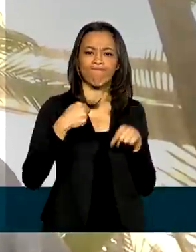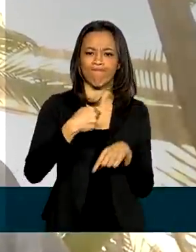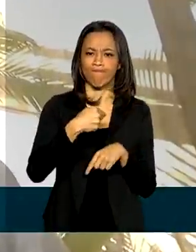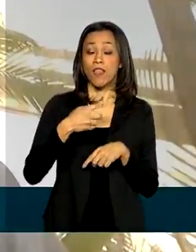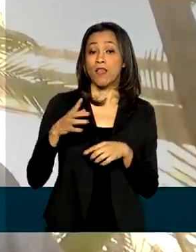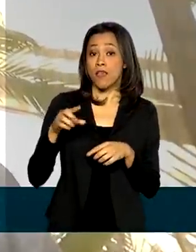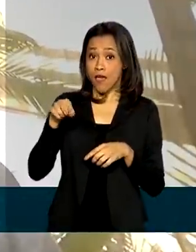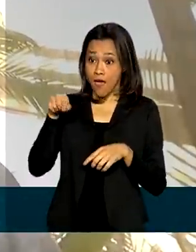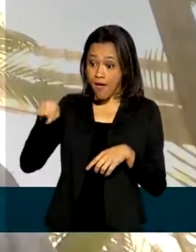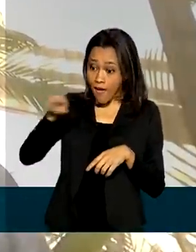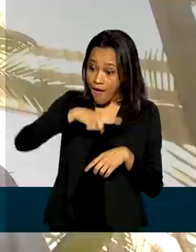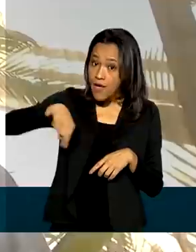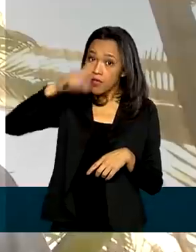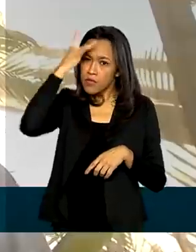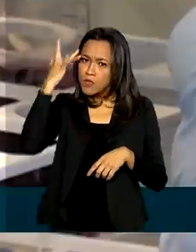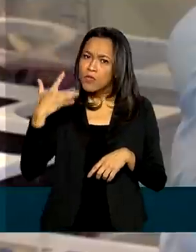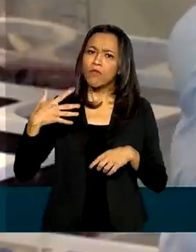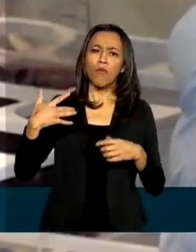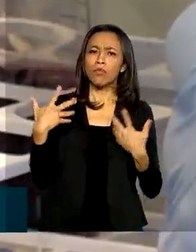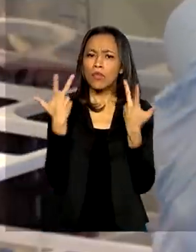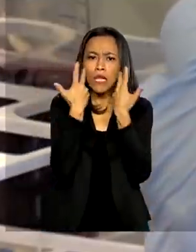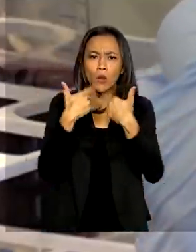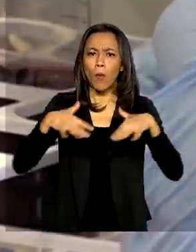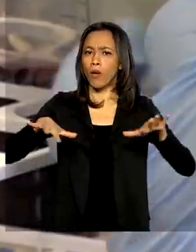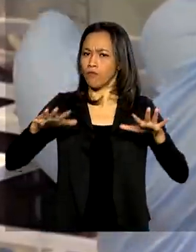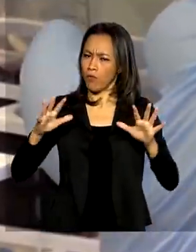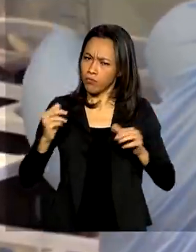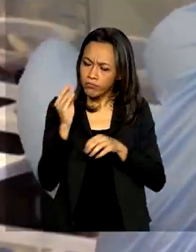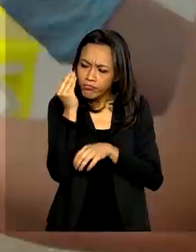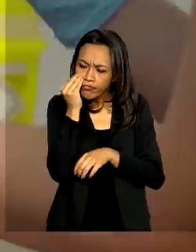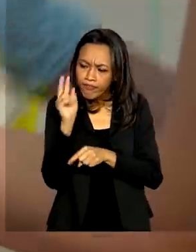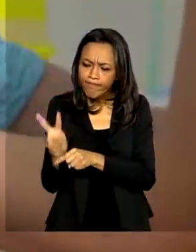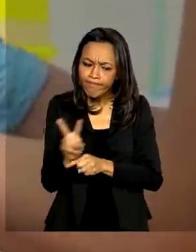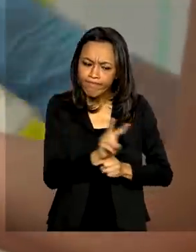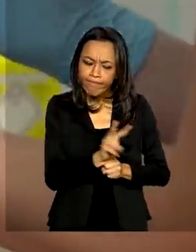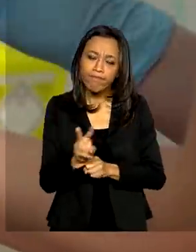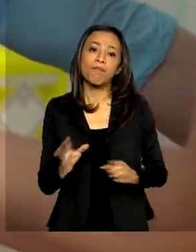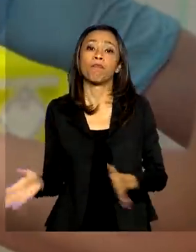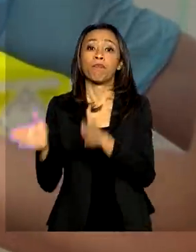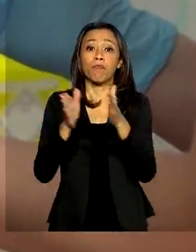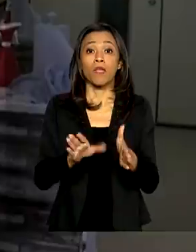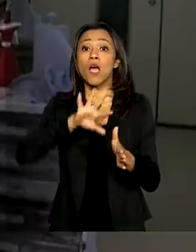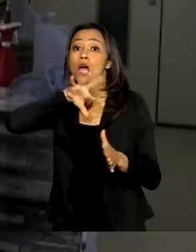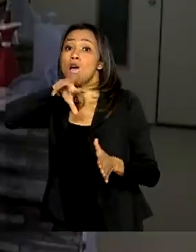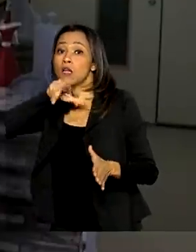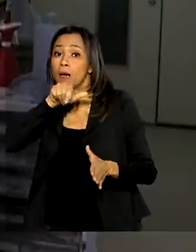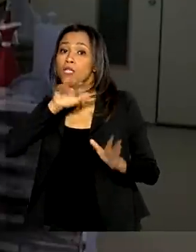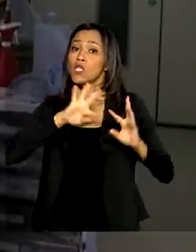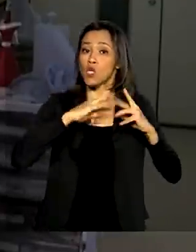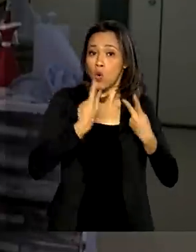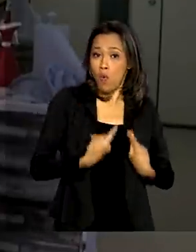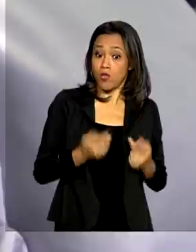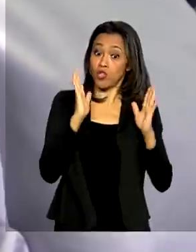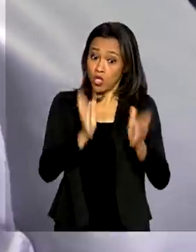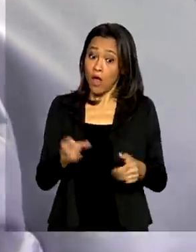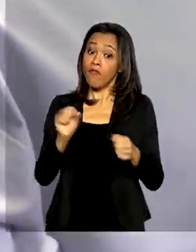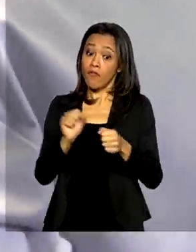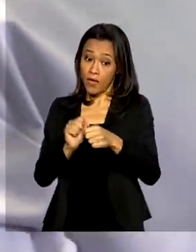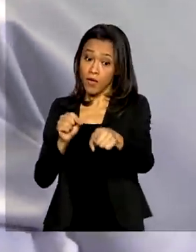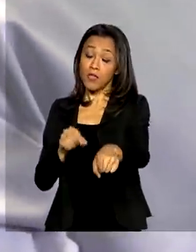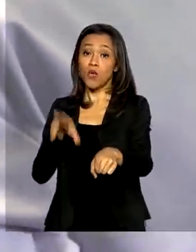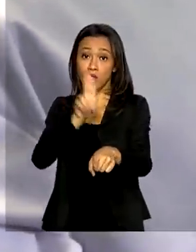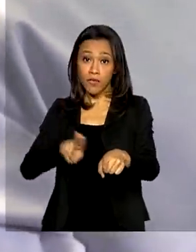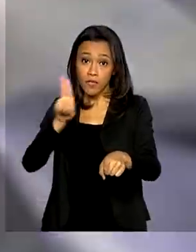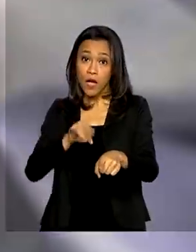se expor naturalmente. Os estudos iniciais em animais e humanos já foram feitos na Universidade de Oxford, no Reino